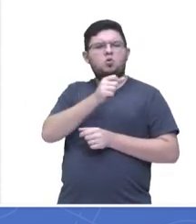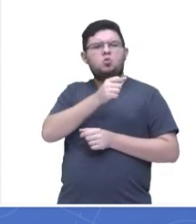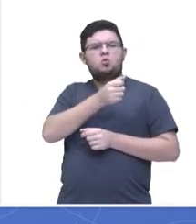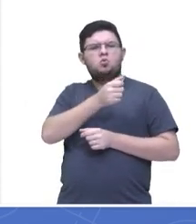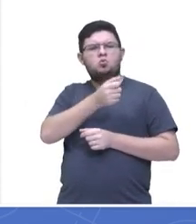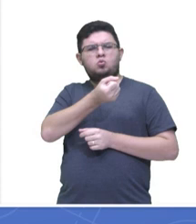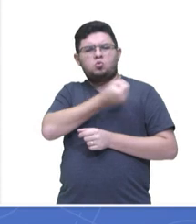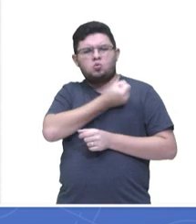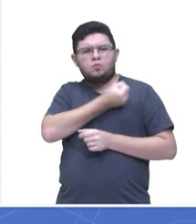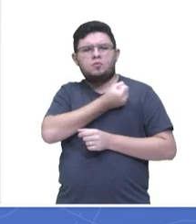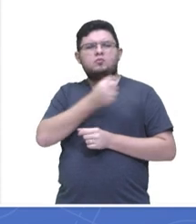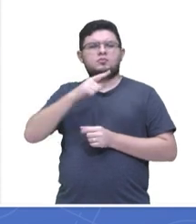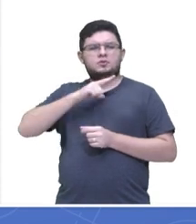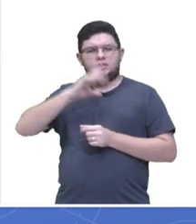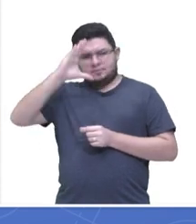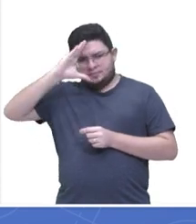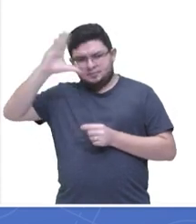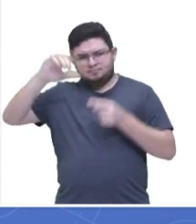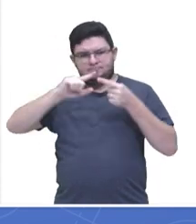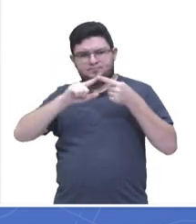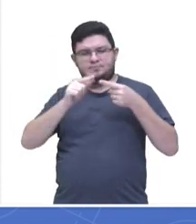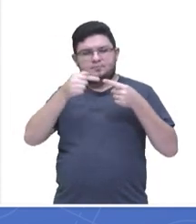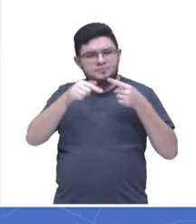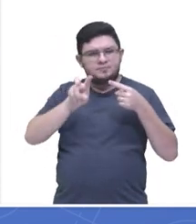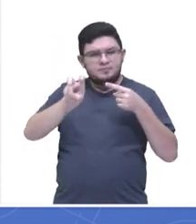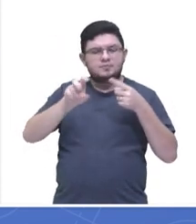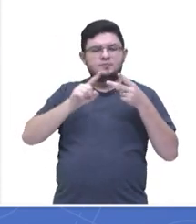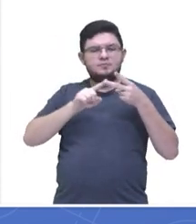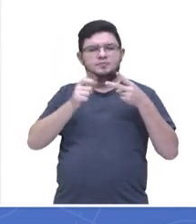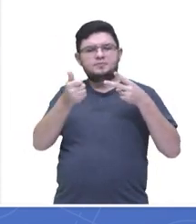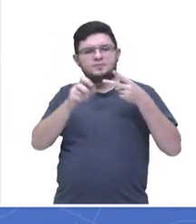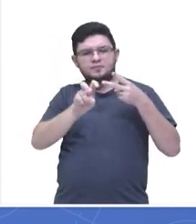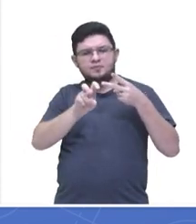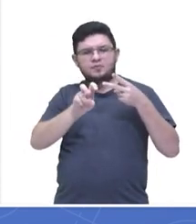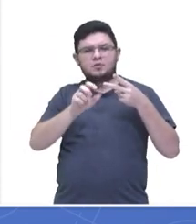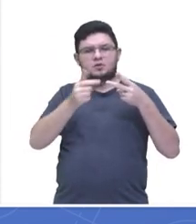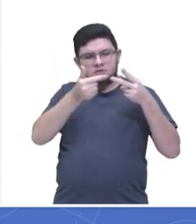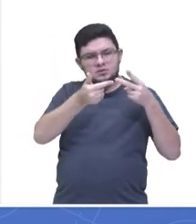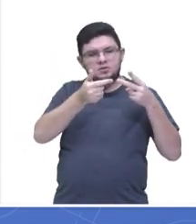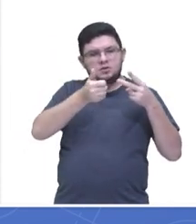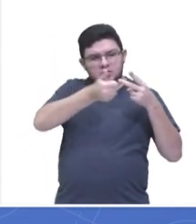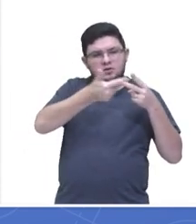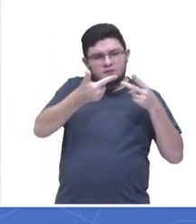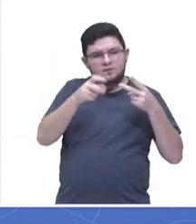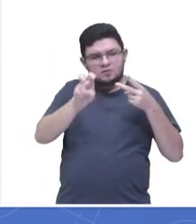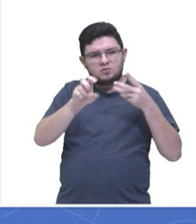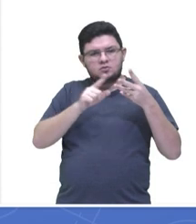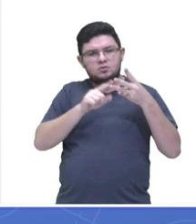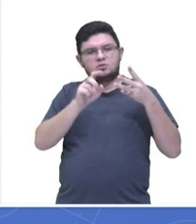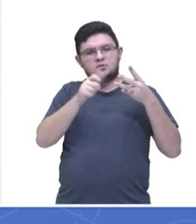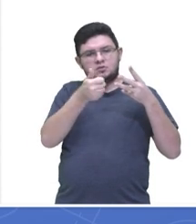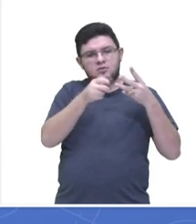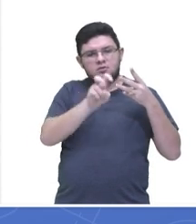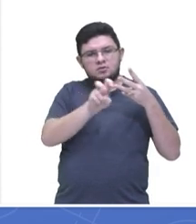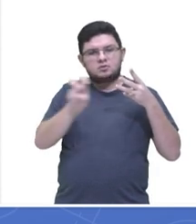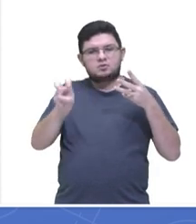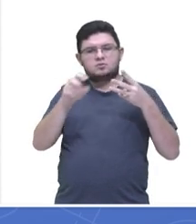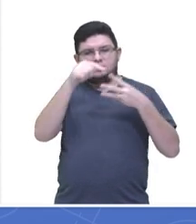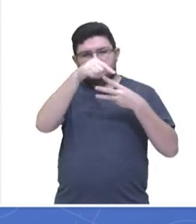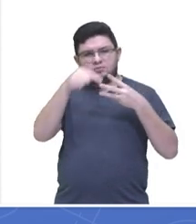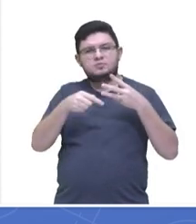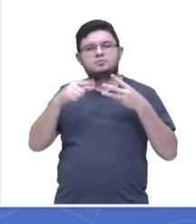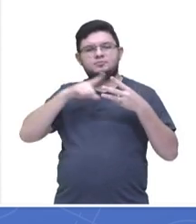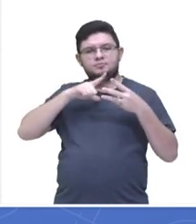temos esses três aqui, 75, 125 e 155. E